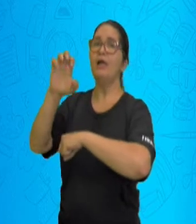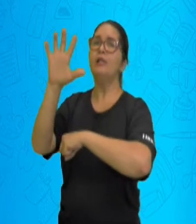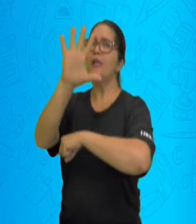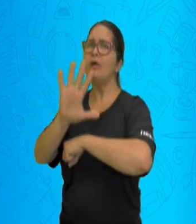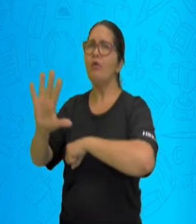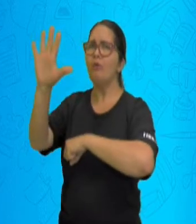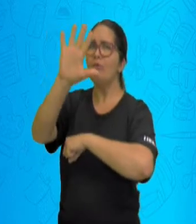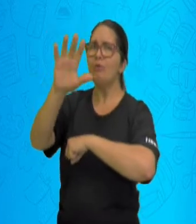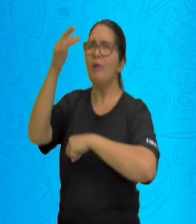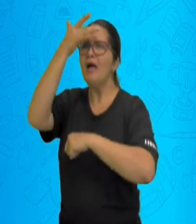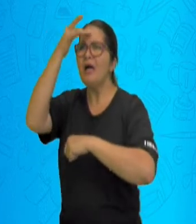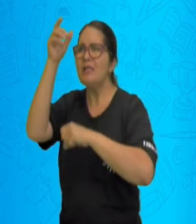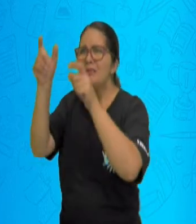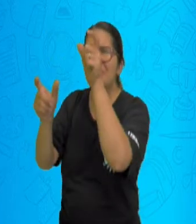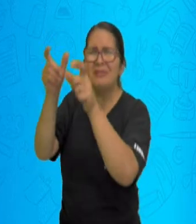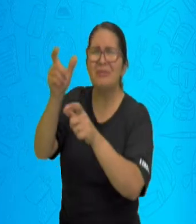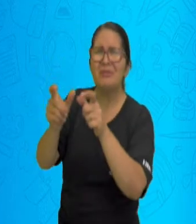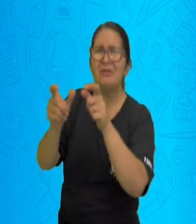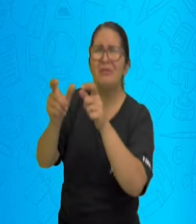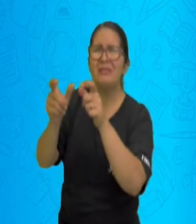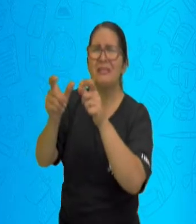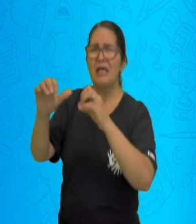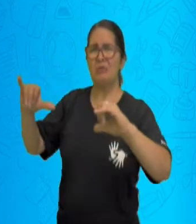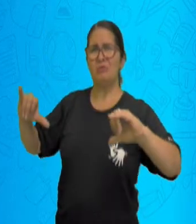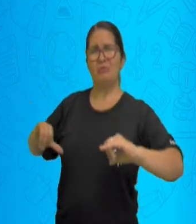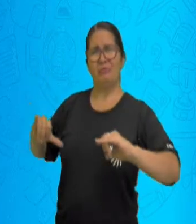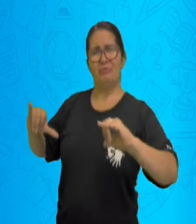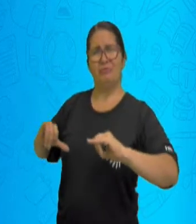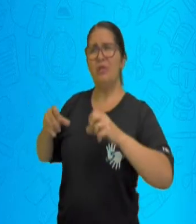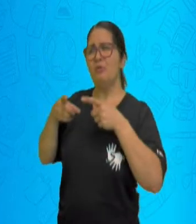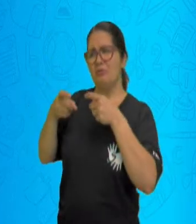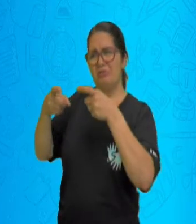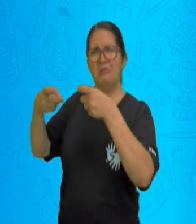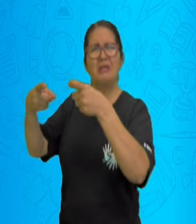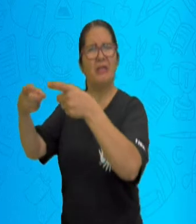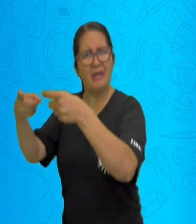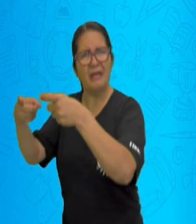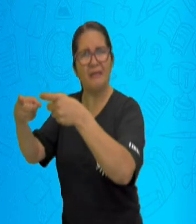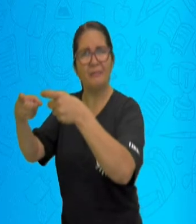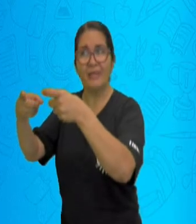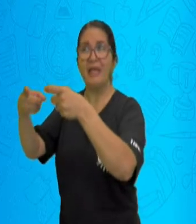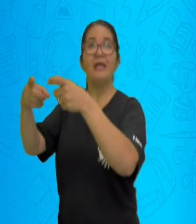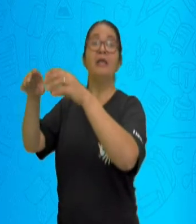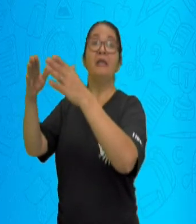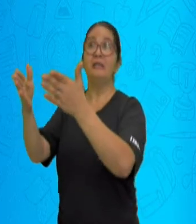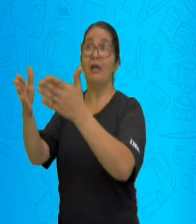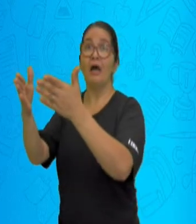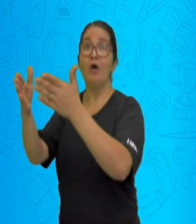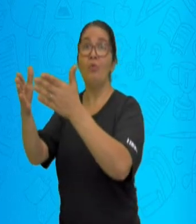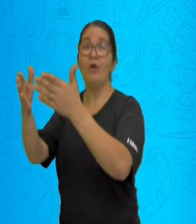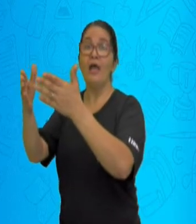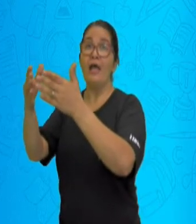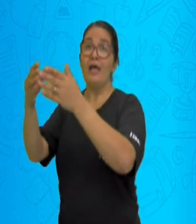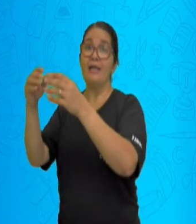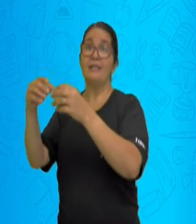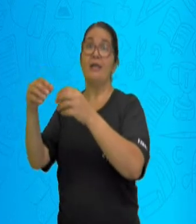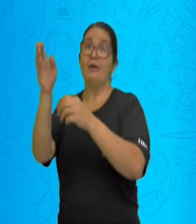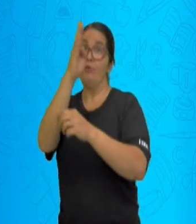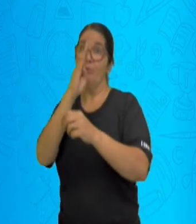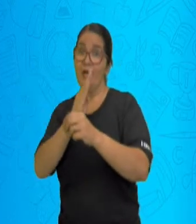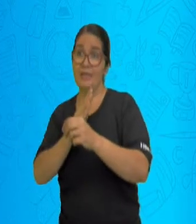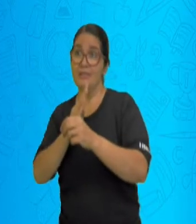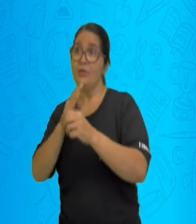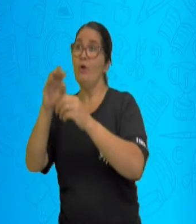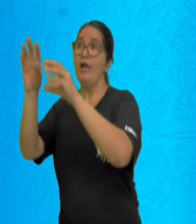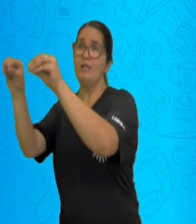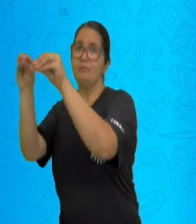naquela situação e buscavam o nosso país como refúgio. E um ponto muito importante, que